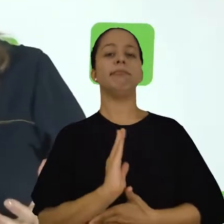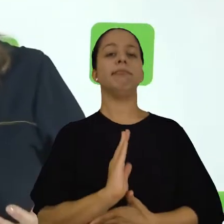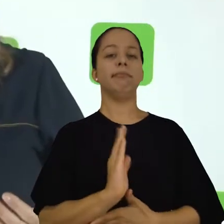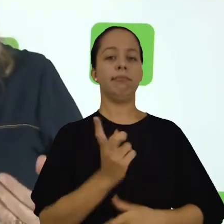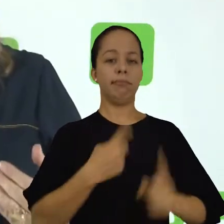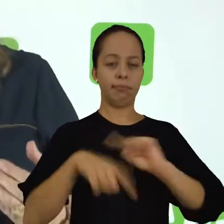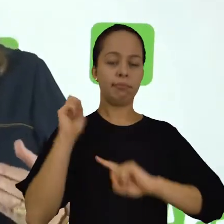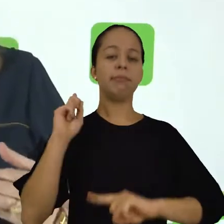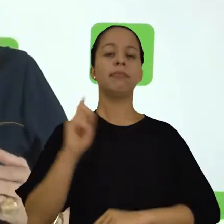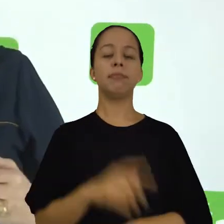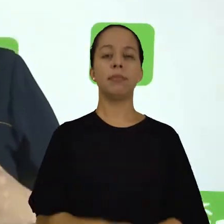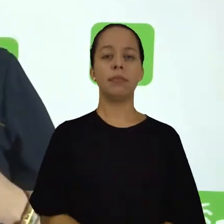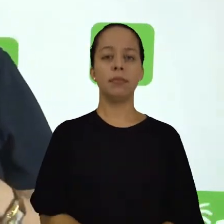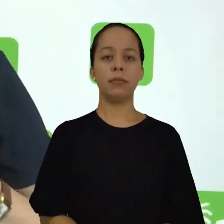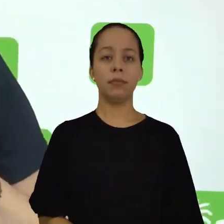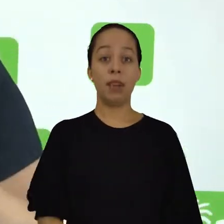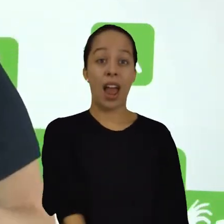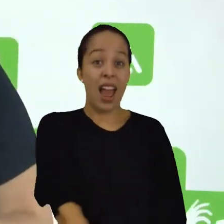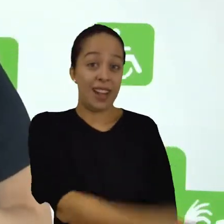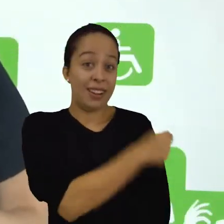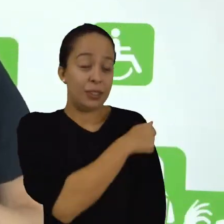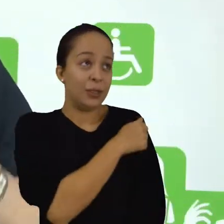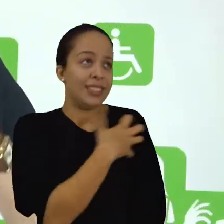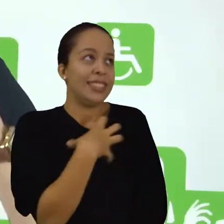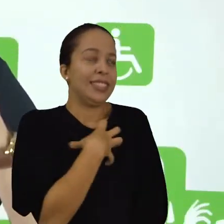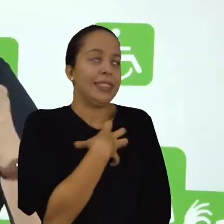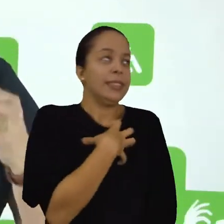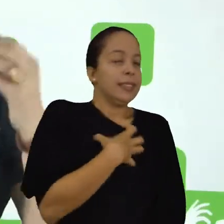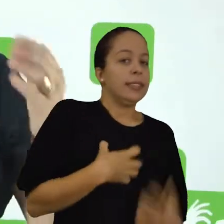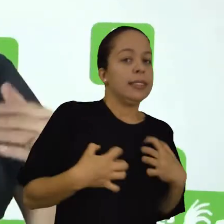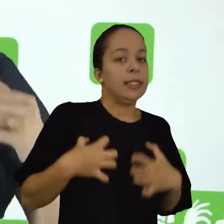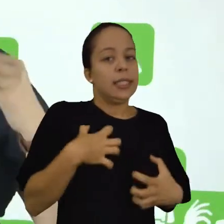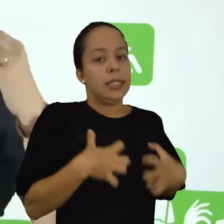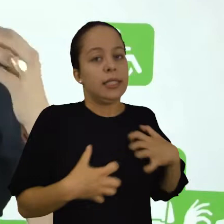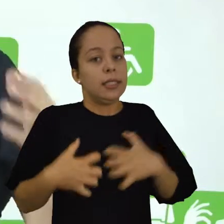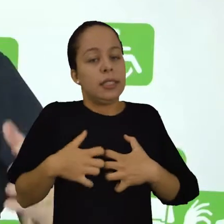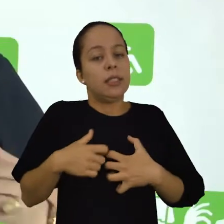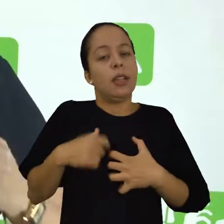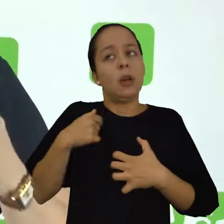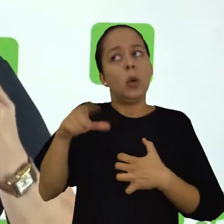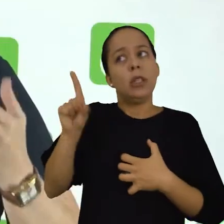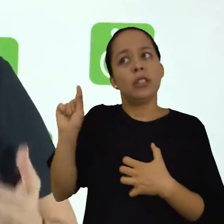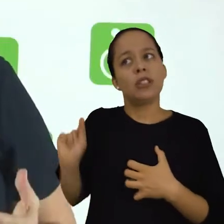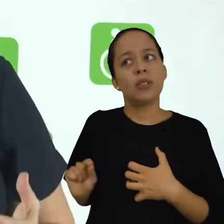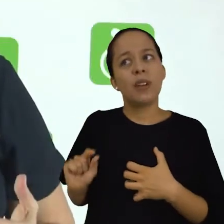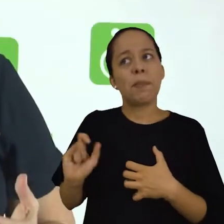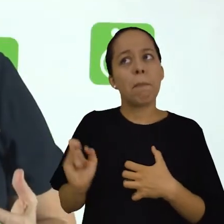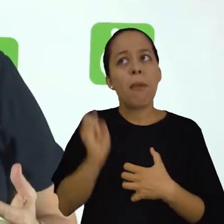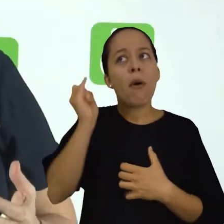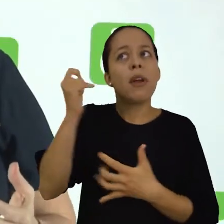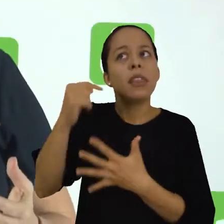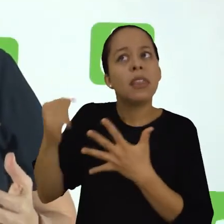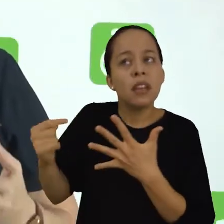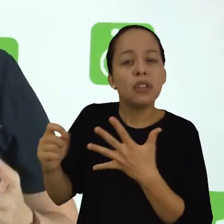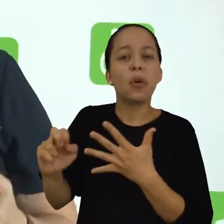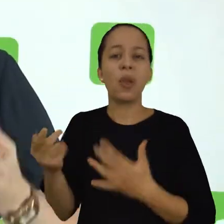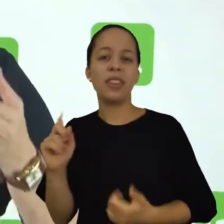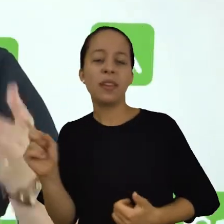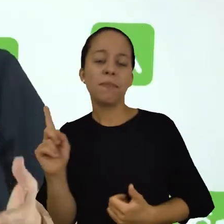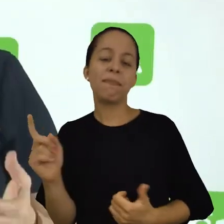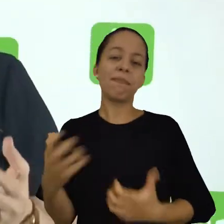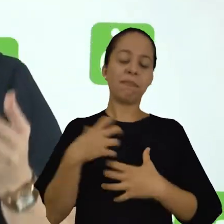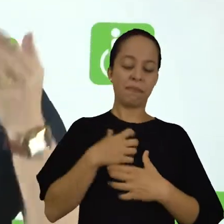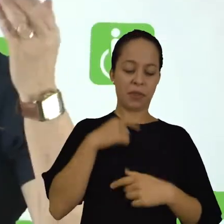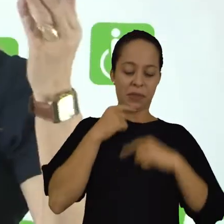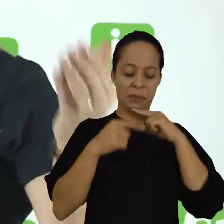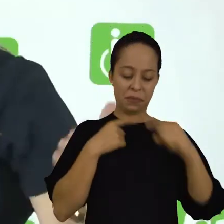Esse estudante que tem, se sente inseguro diante do que selecionar como importante ou não, ele, diante